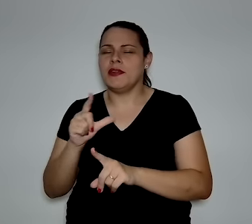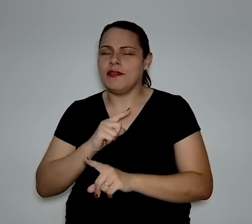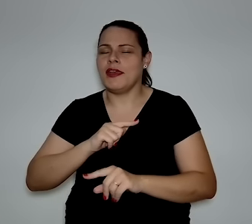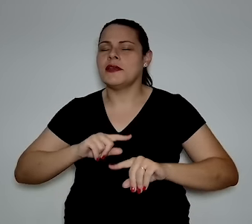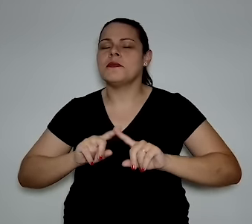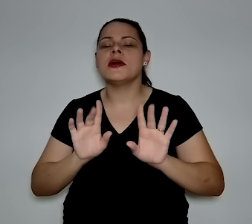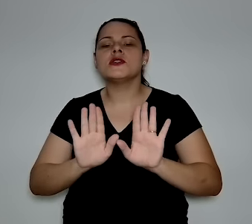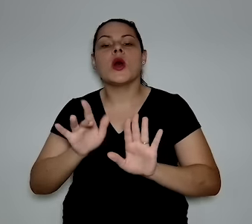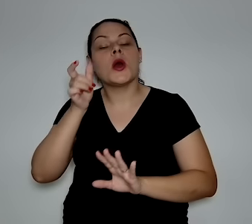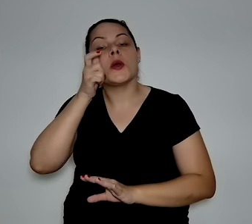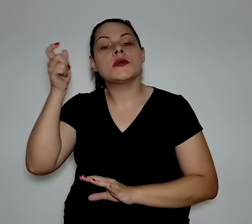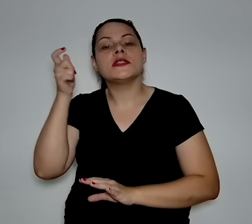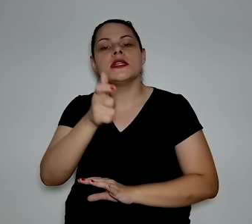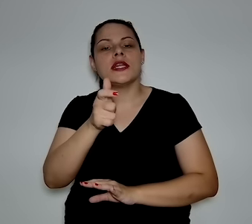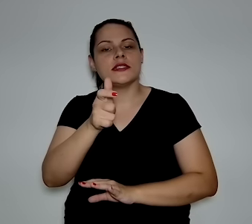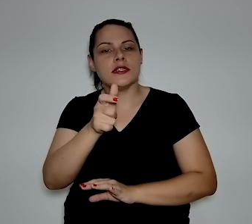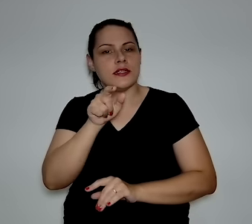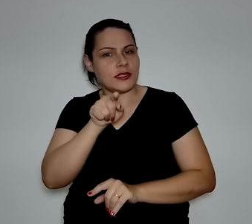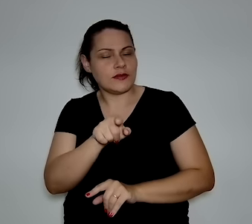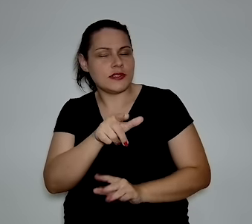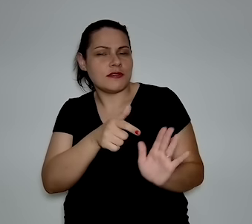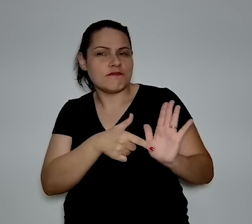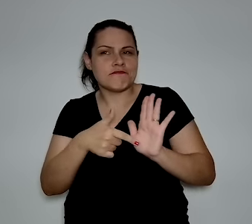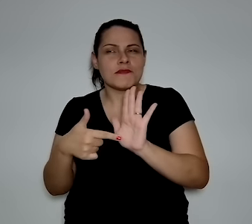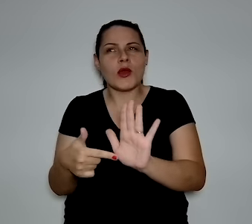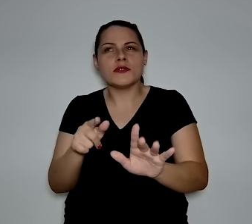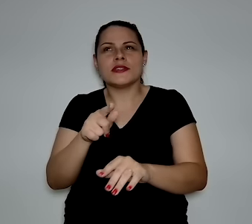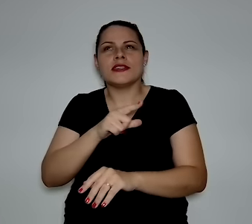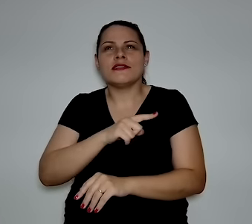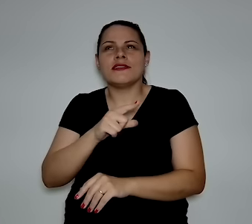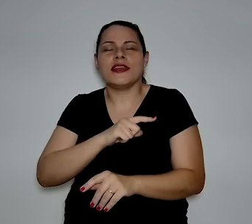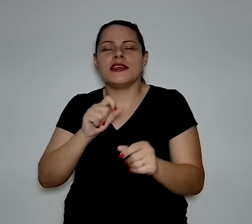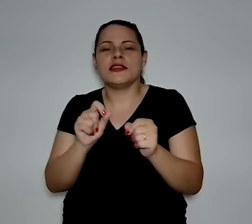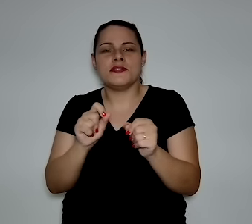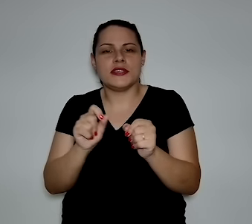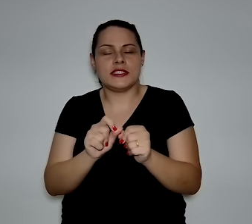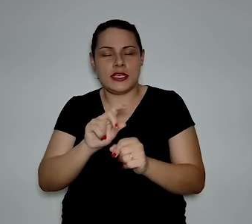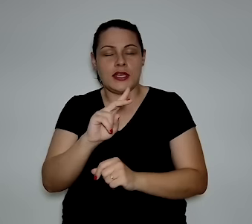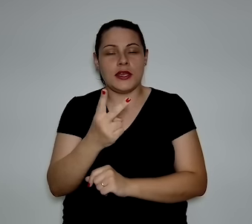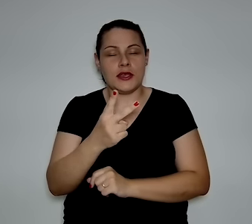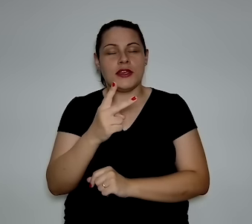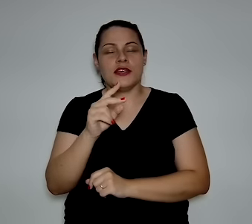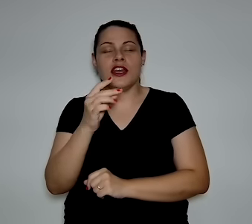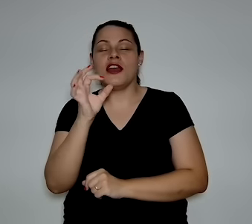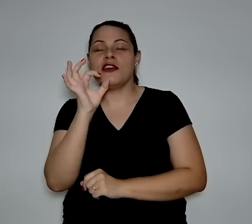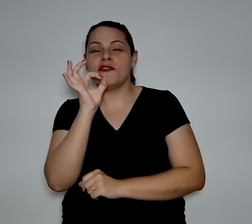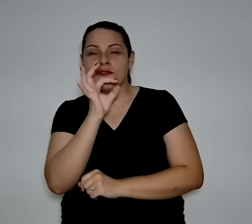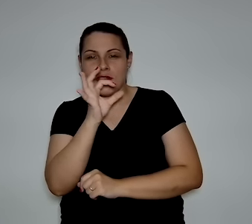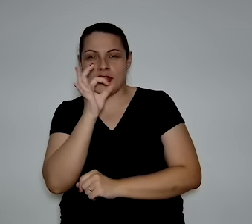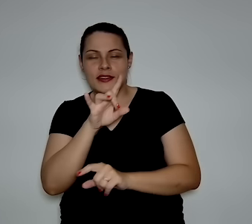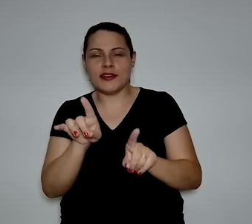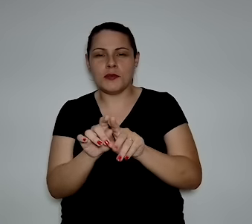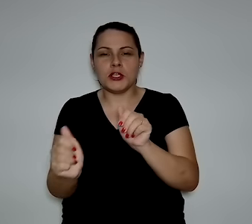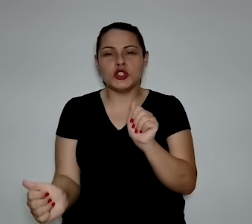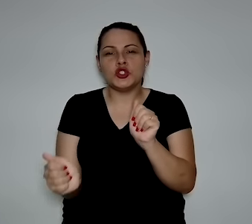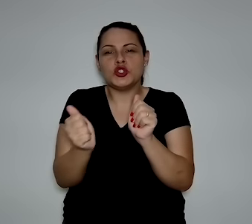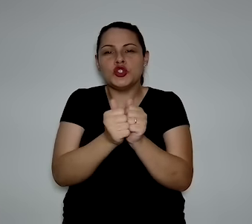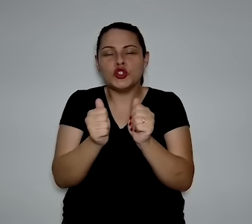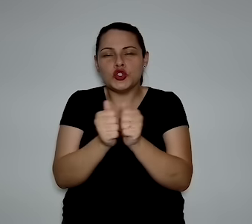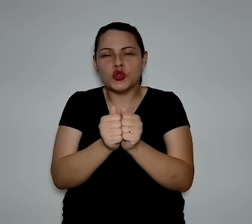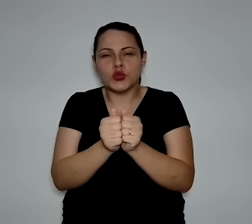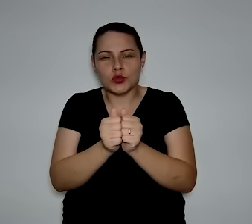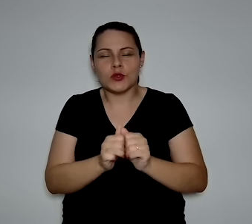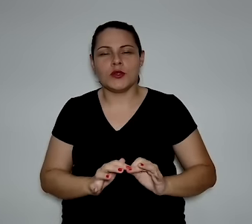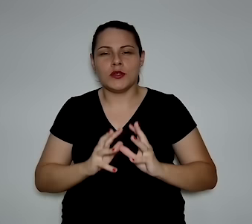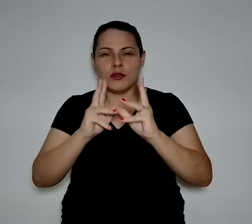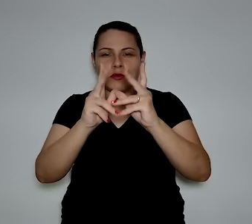tem... Mas o interessante é que você tem que fazer o hidrogênio verde junto com